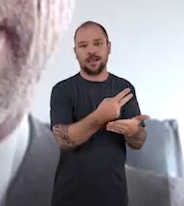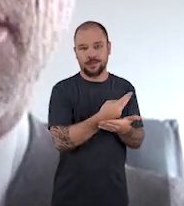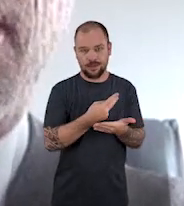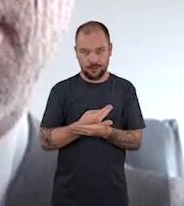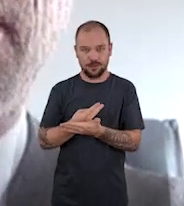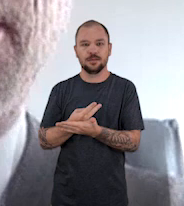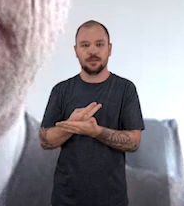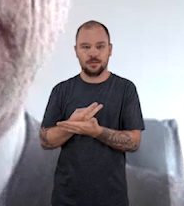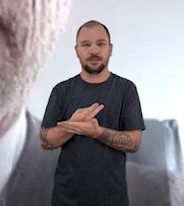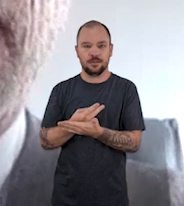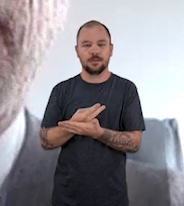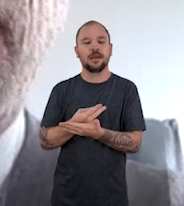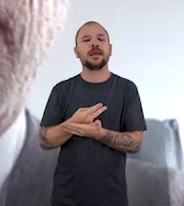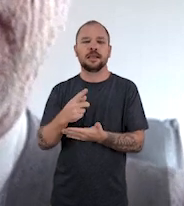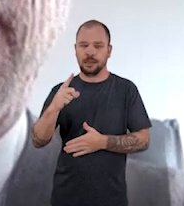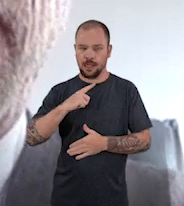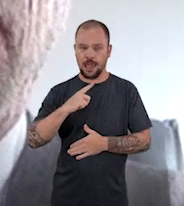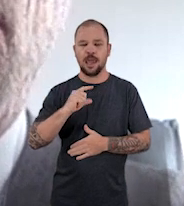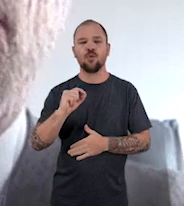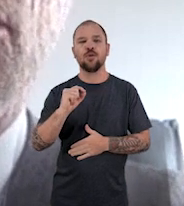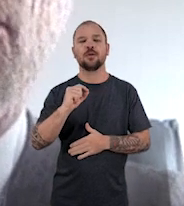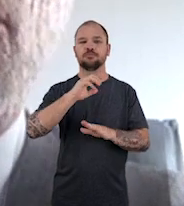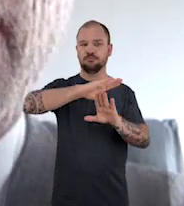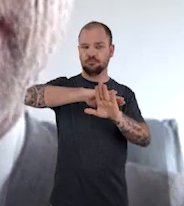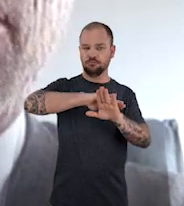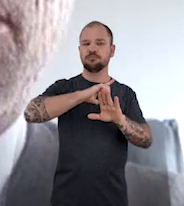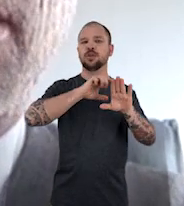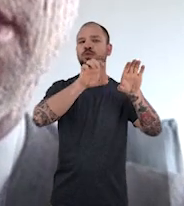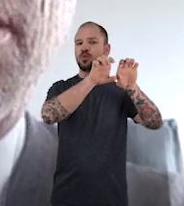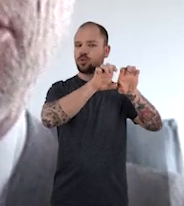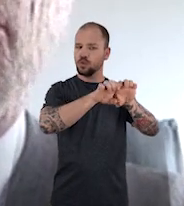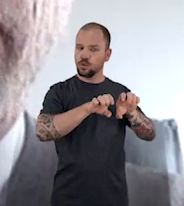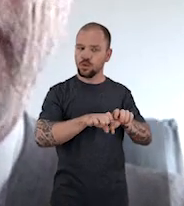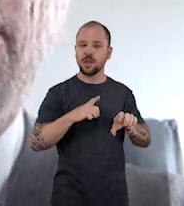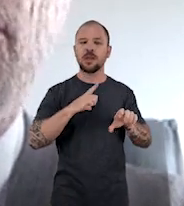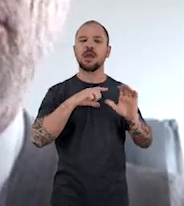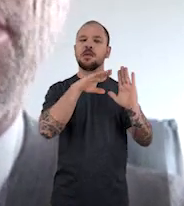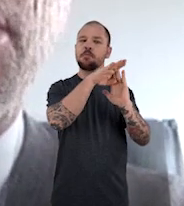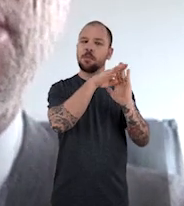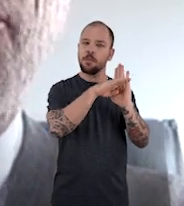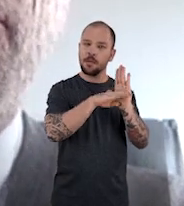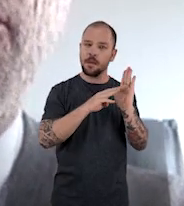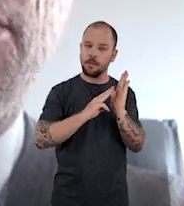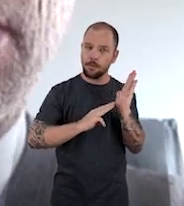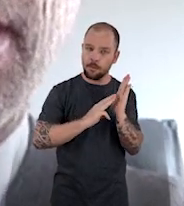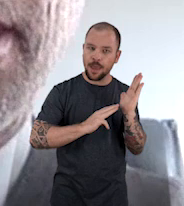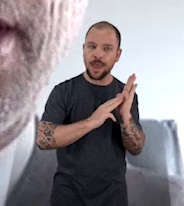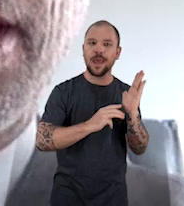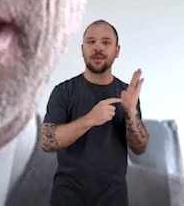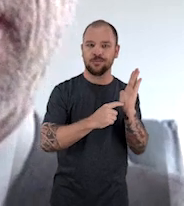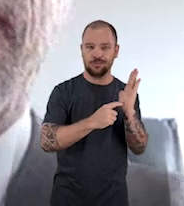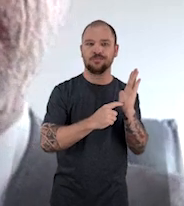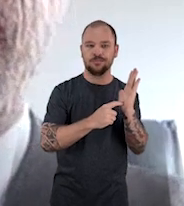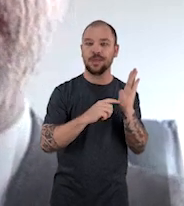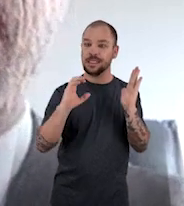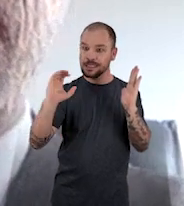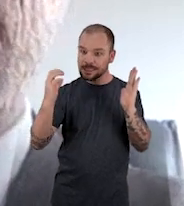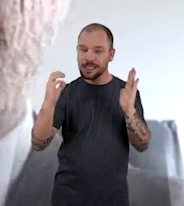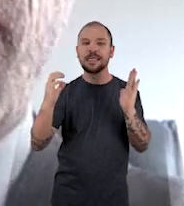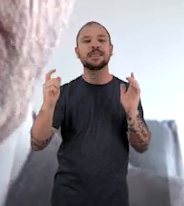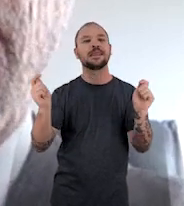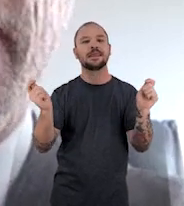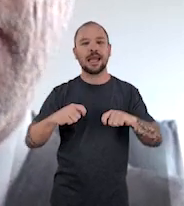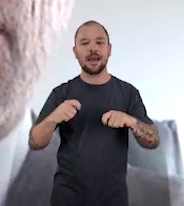nos regem, né? Quer dizer, é algo estruturado, quer dizer, existe um método científico, você... a